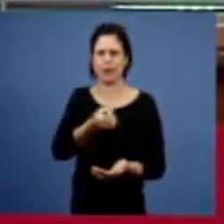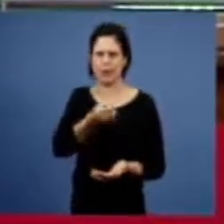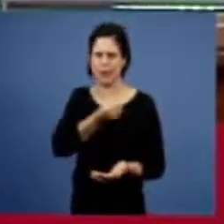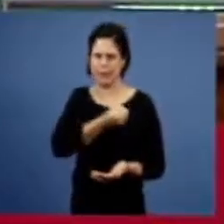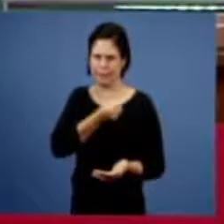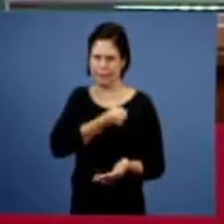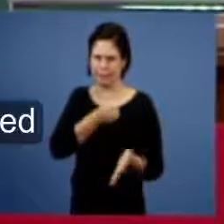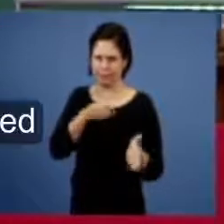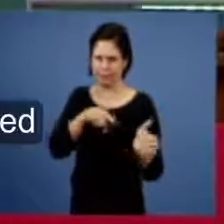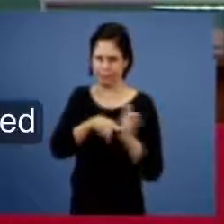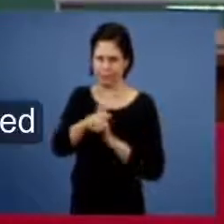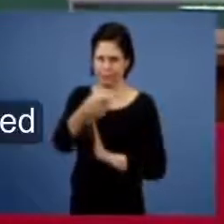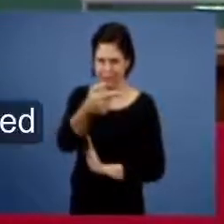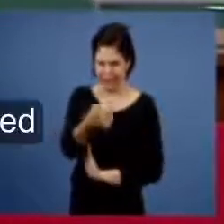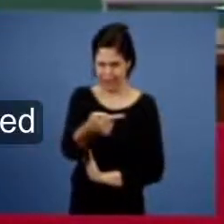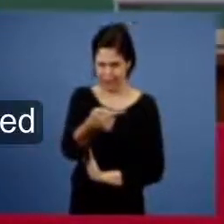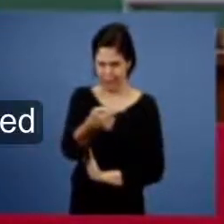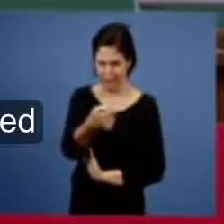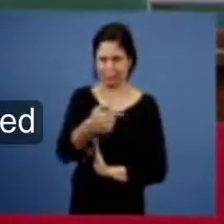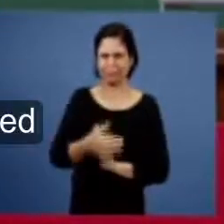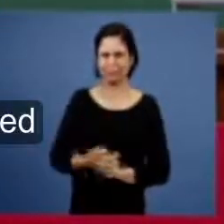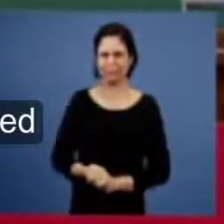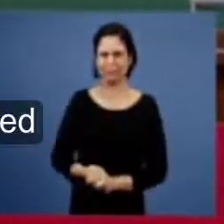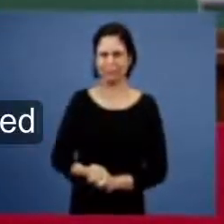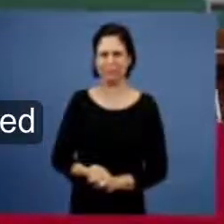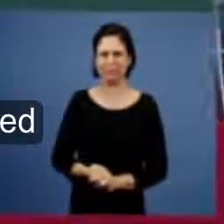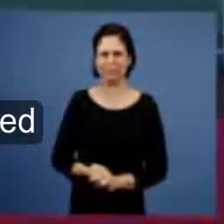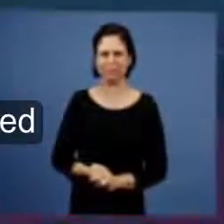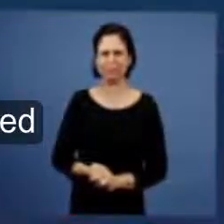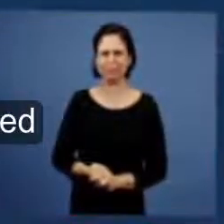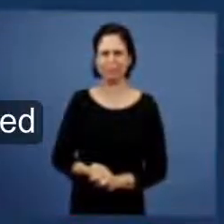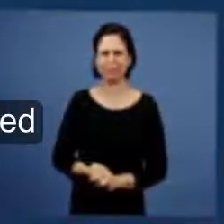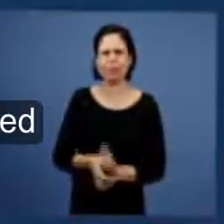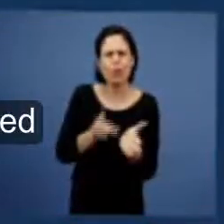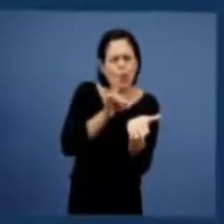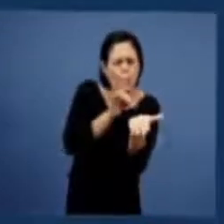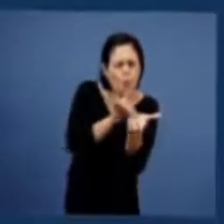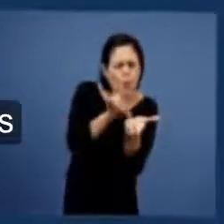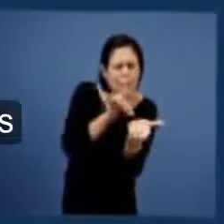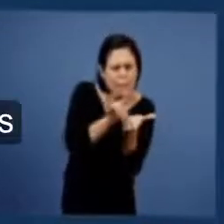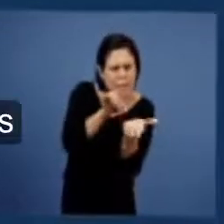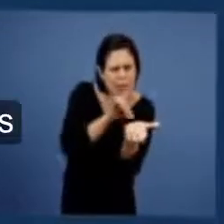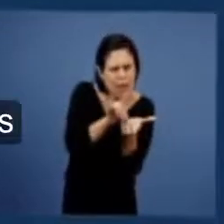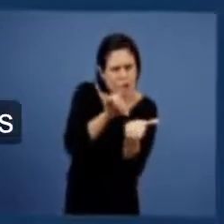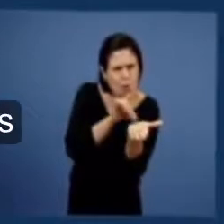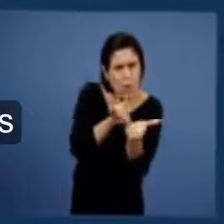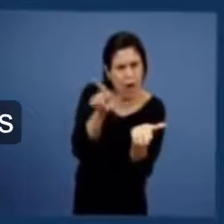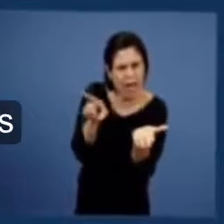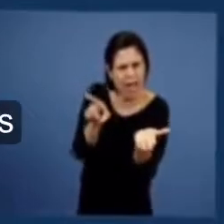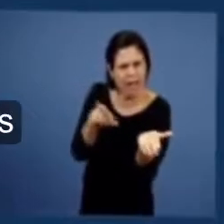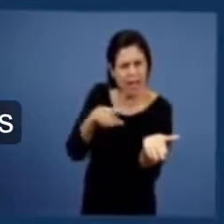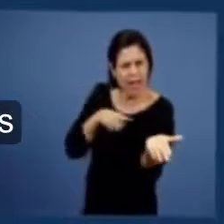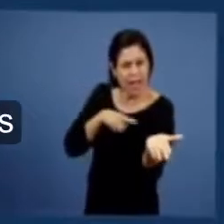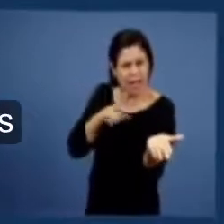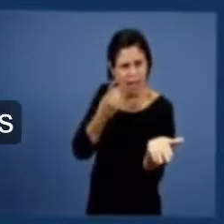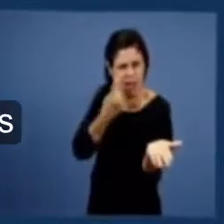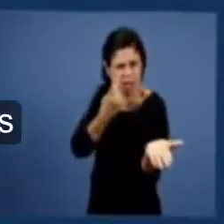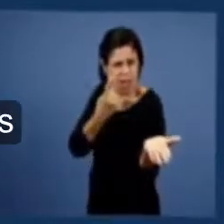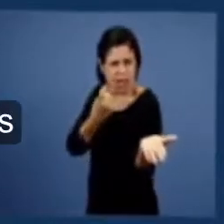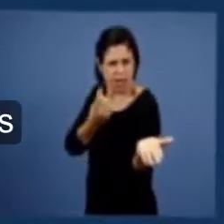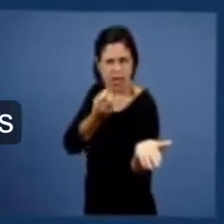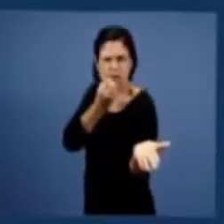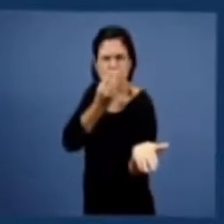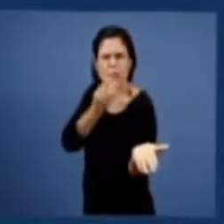continuidade, a sétima pergunta é, o inimigo tem interesse na boa semente? Ela é